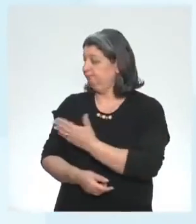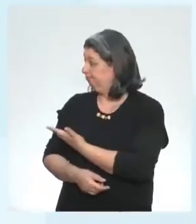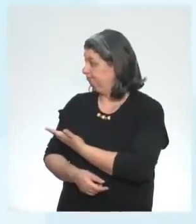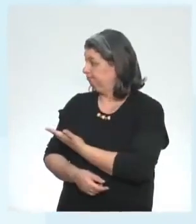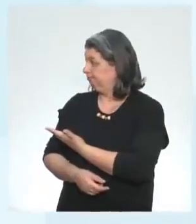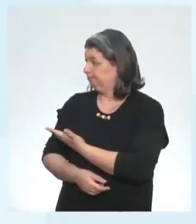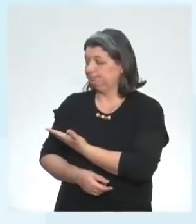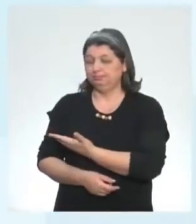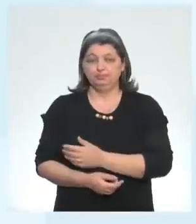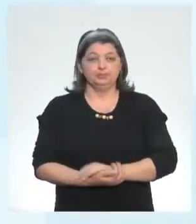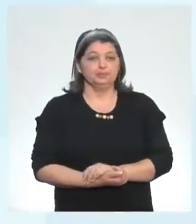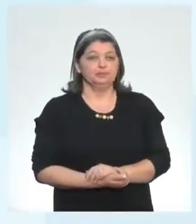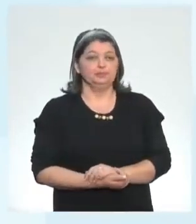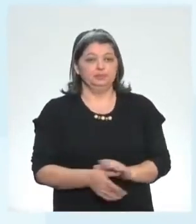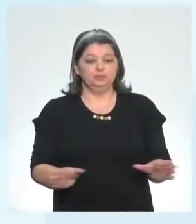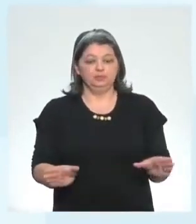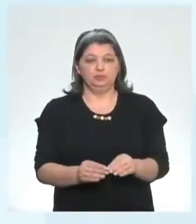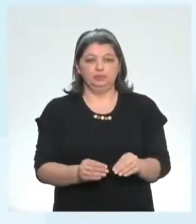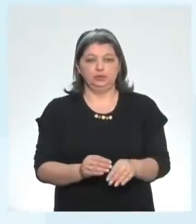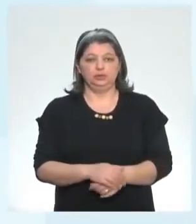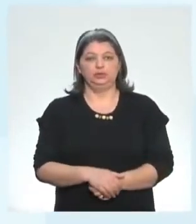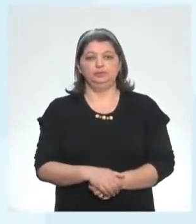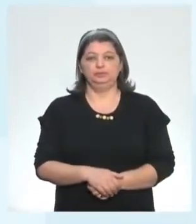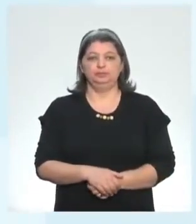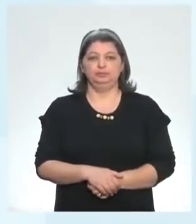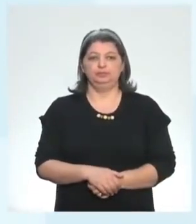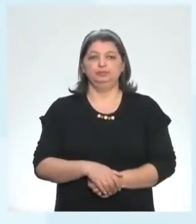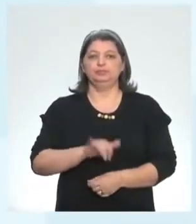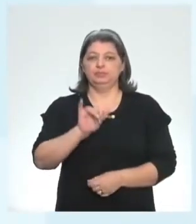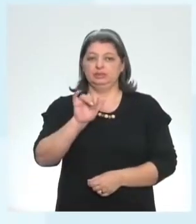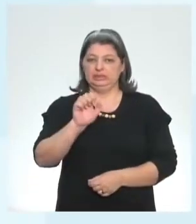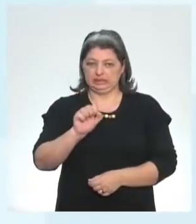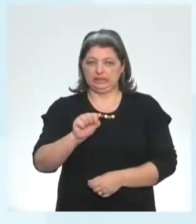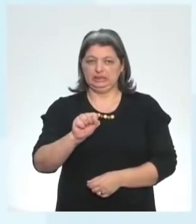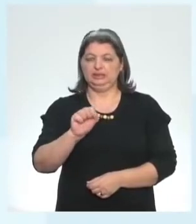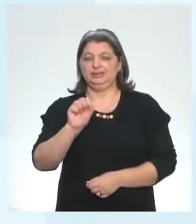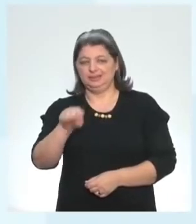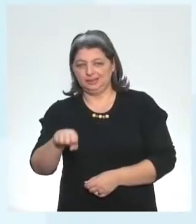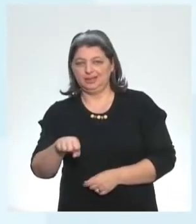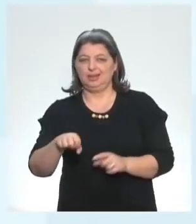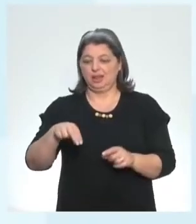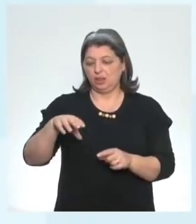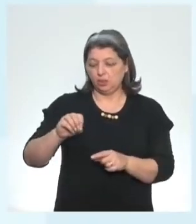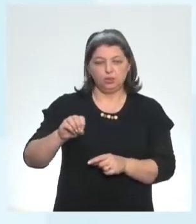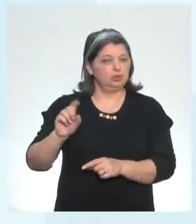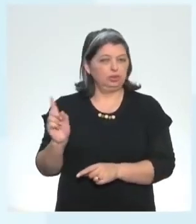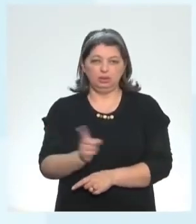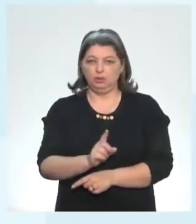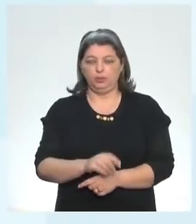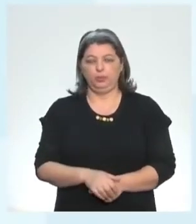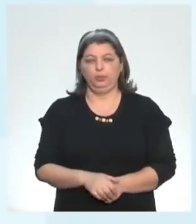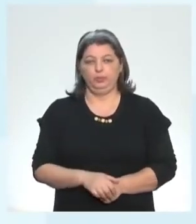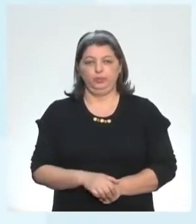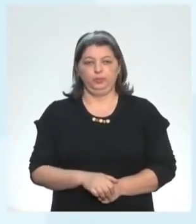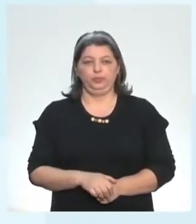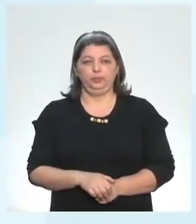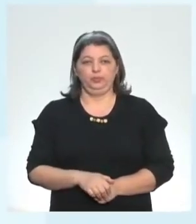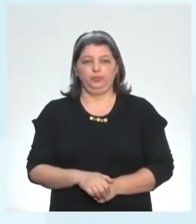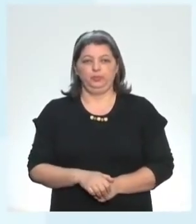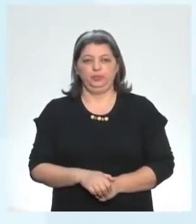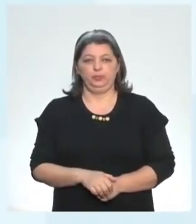Yes, I have, a respostinha curta, e a negativa, No, I haven't. Lembrando, então, que haven't é